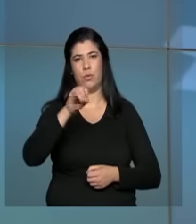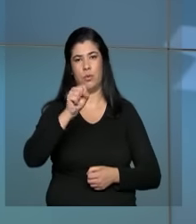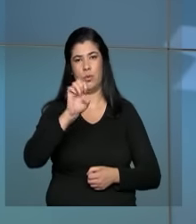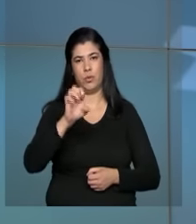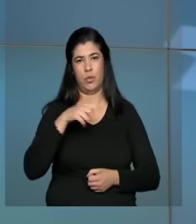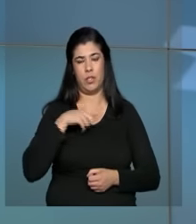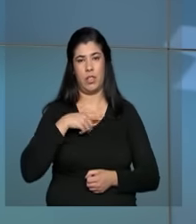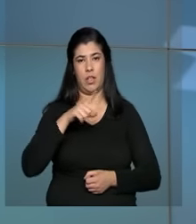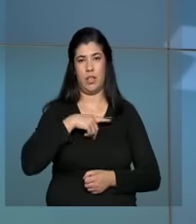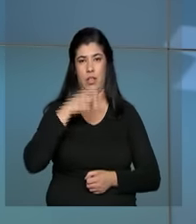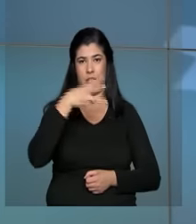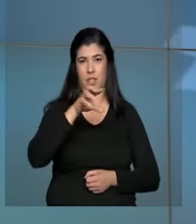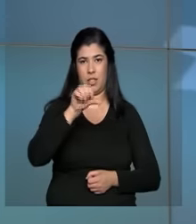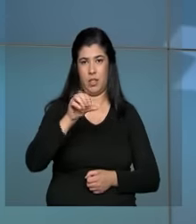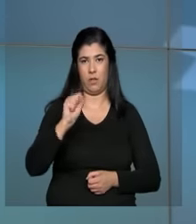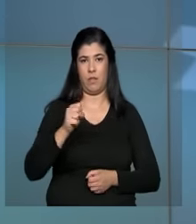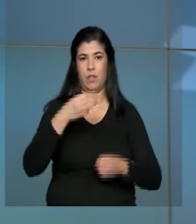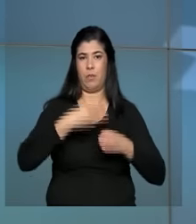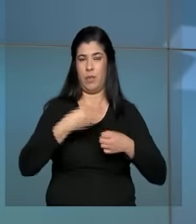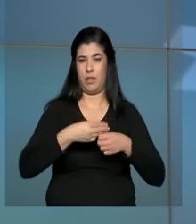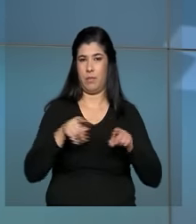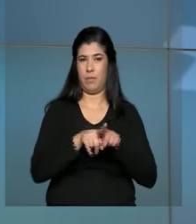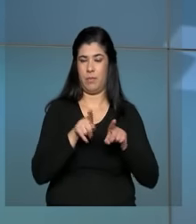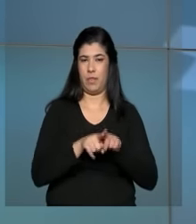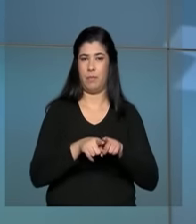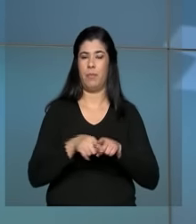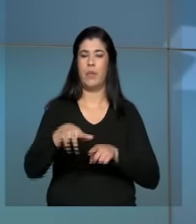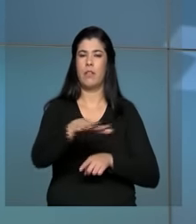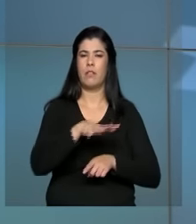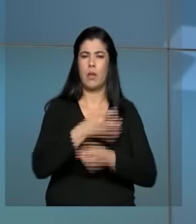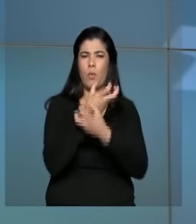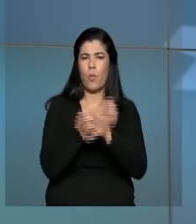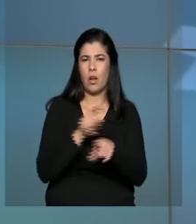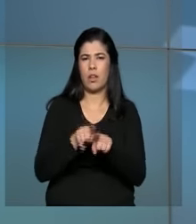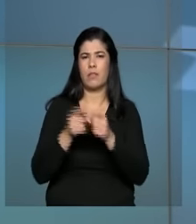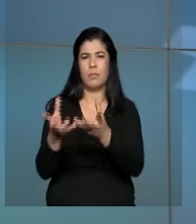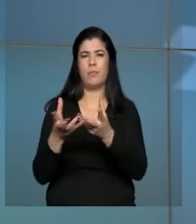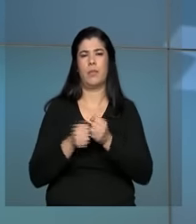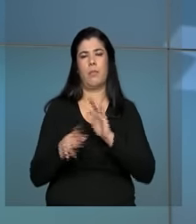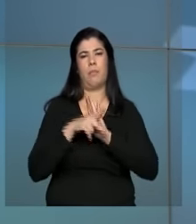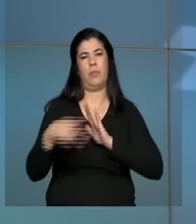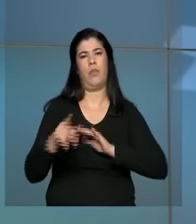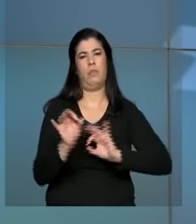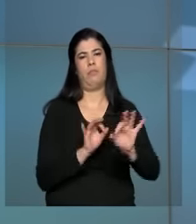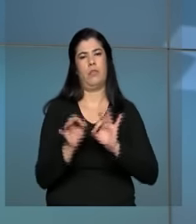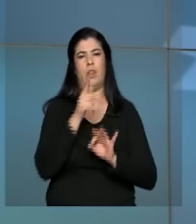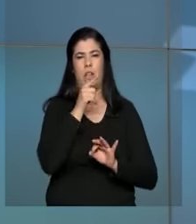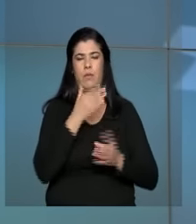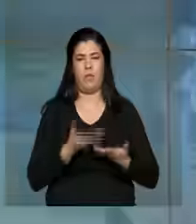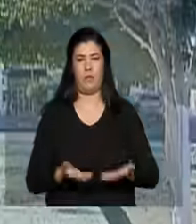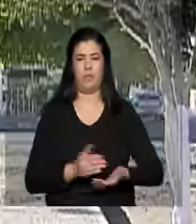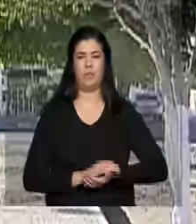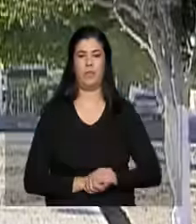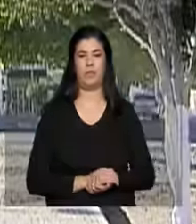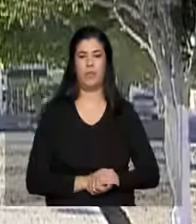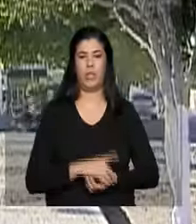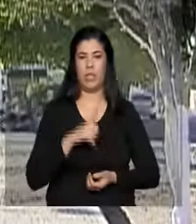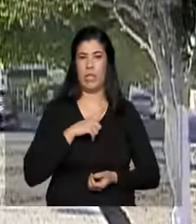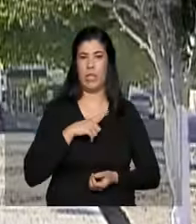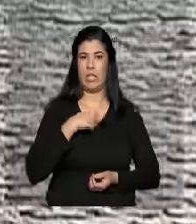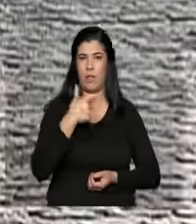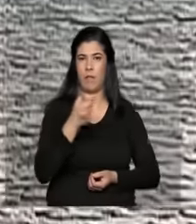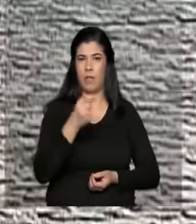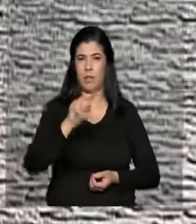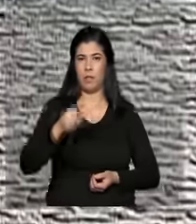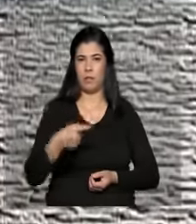390 municípios do Semiário do Nordestino que vão ser beneficiados com o projeto. Com cerca de 20 mil